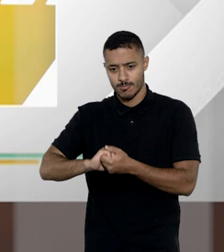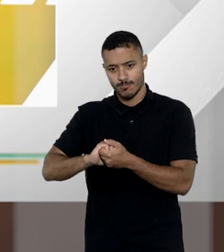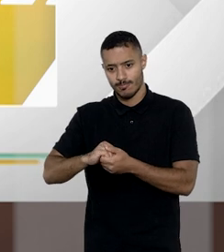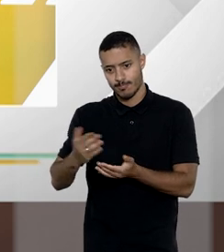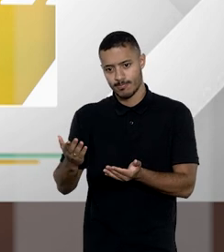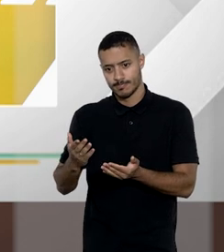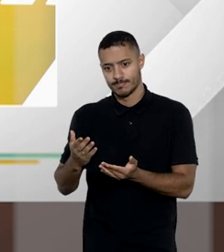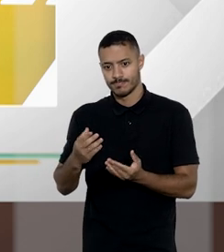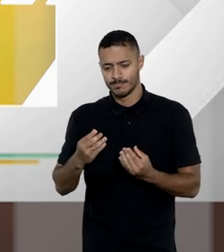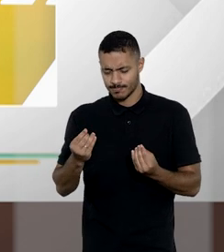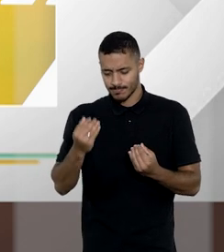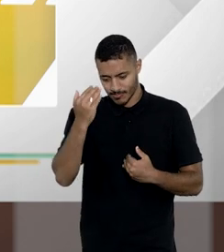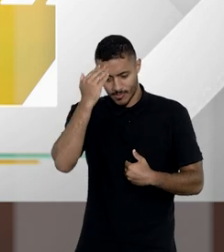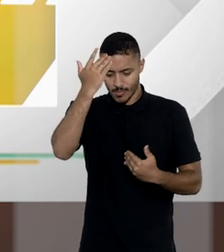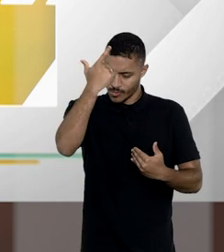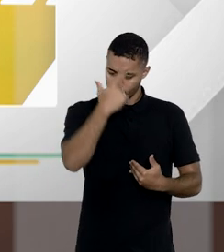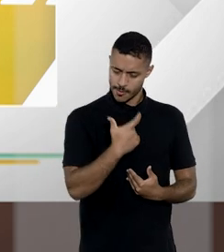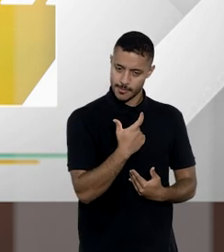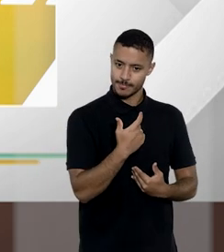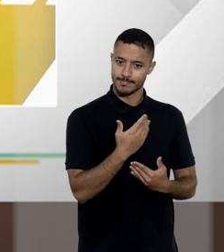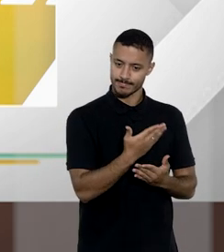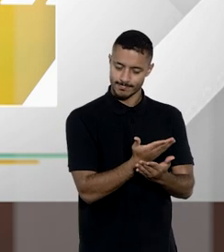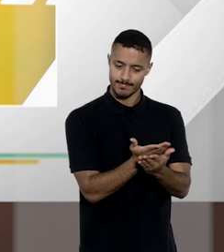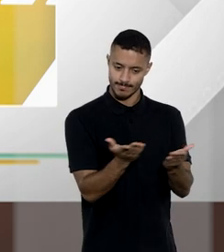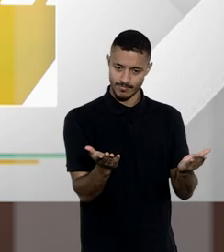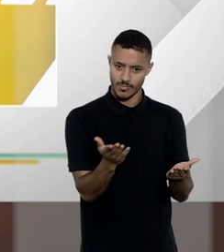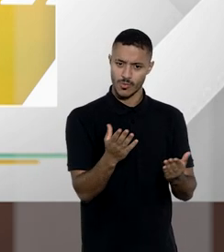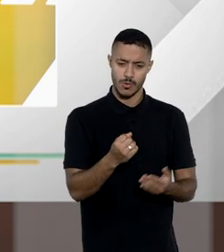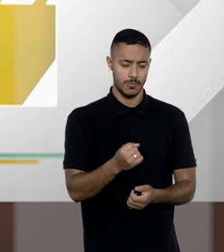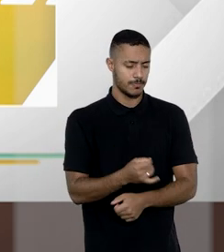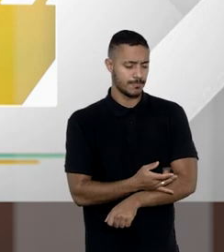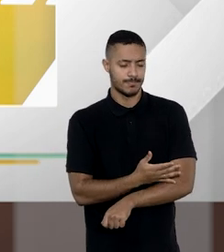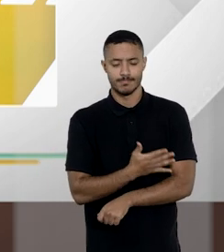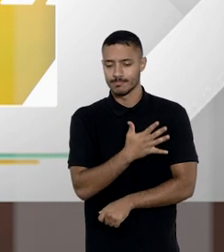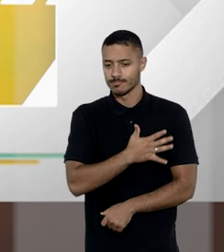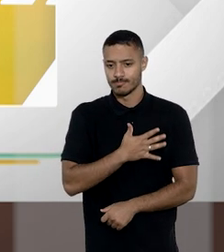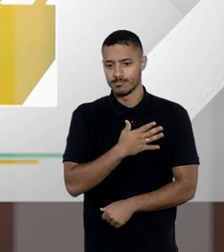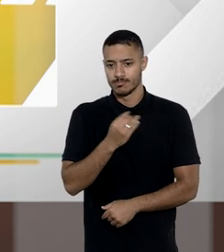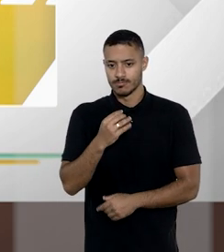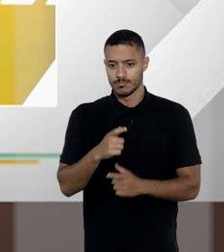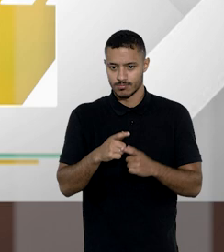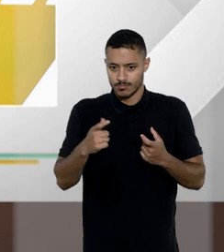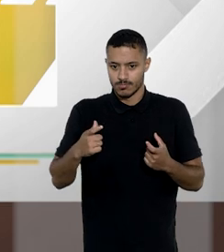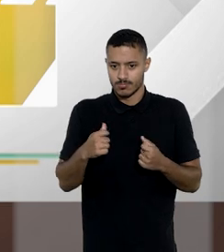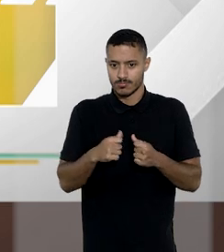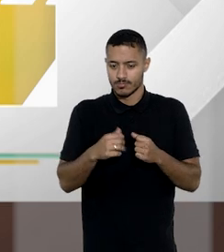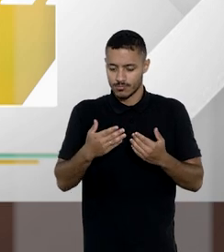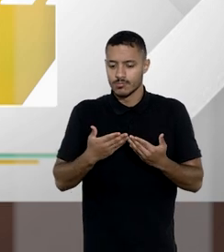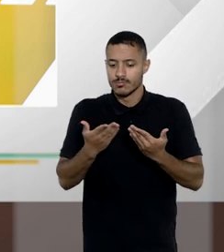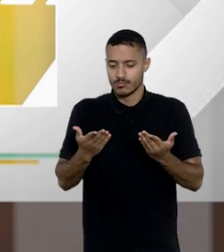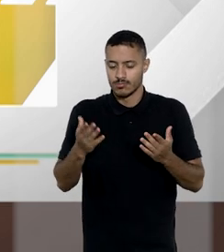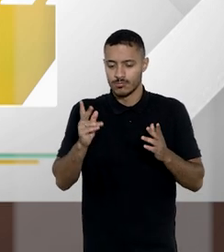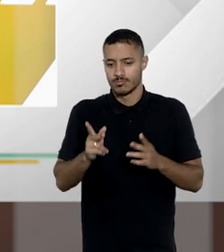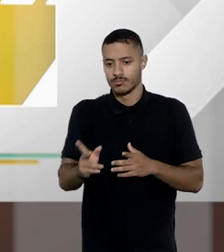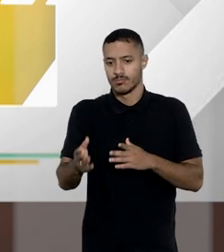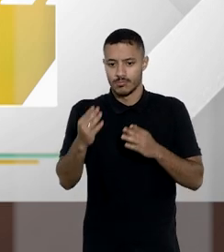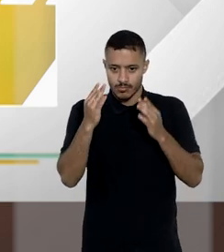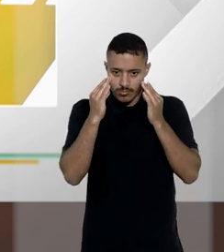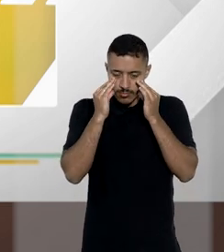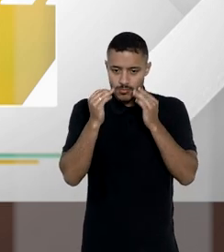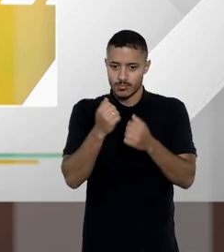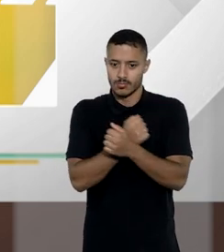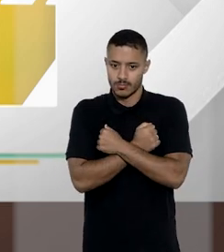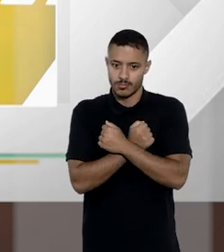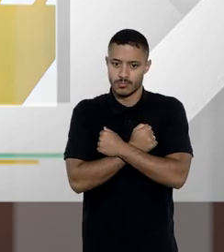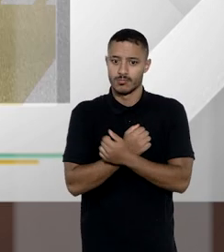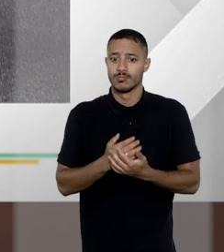professor quem agradece sou eu Tiago e Fátima foi uma honra um prazer muito grande estamos também à disposição